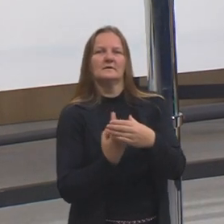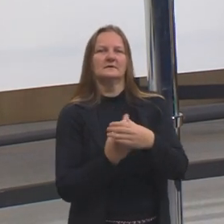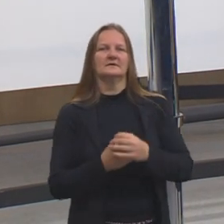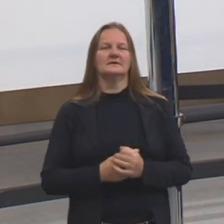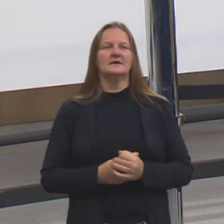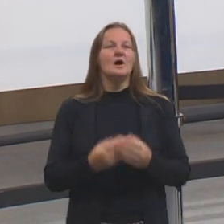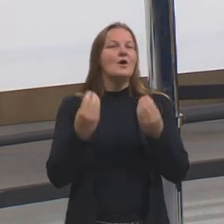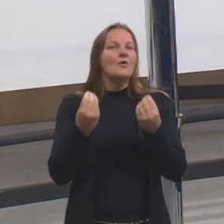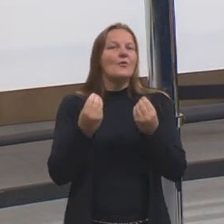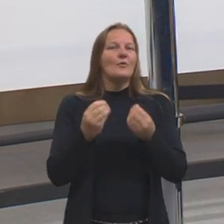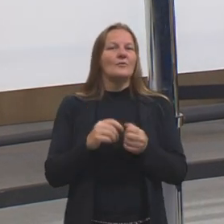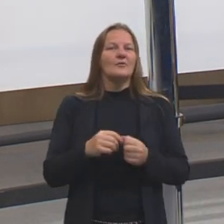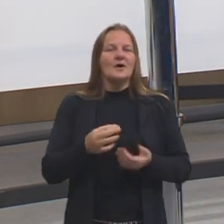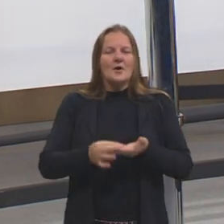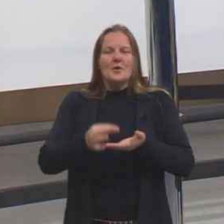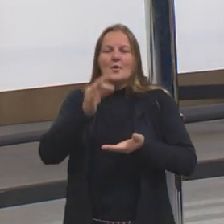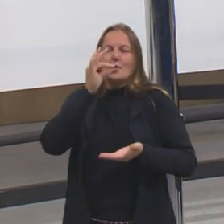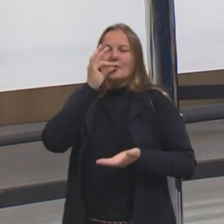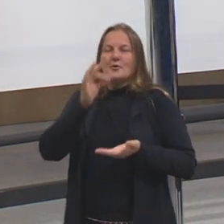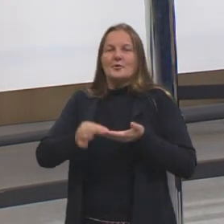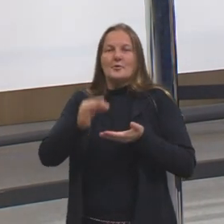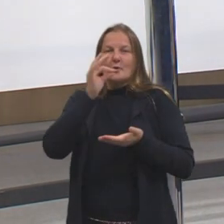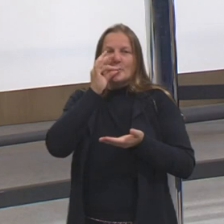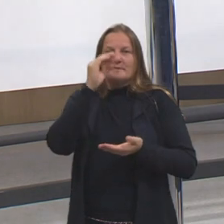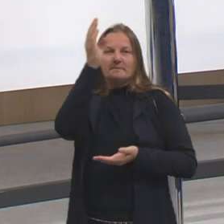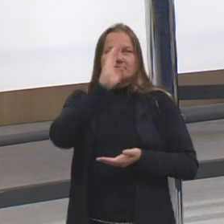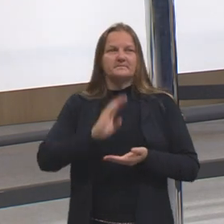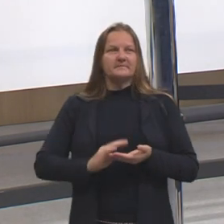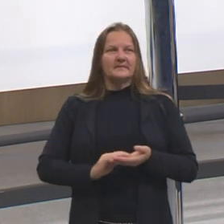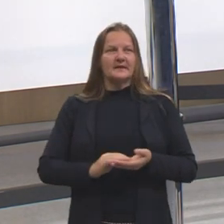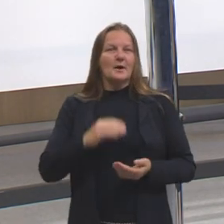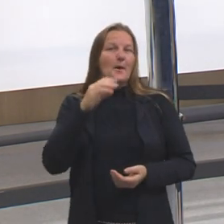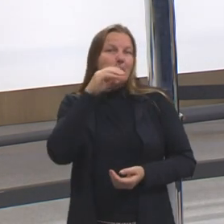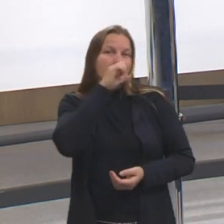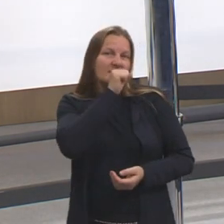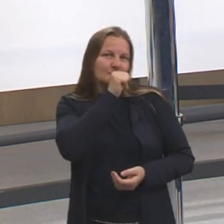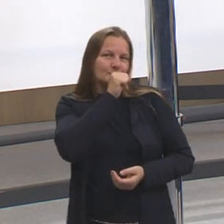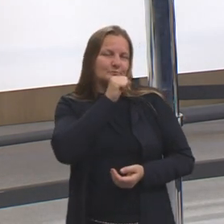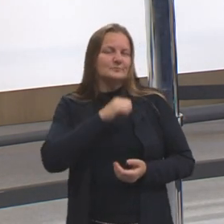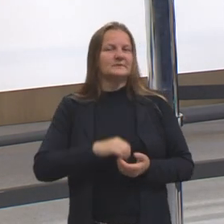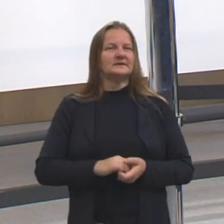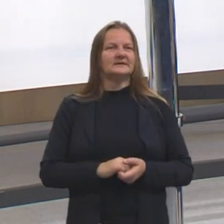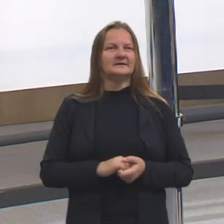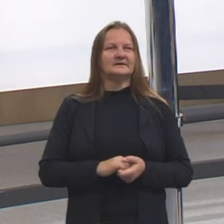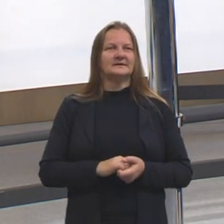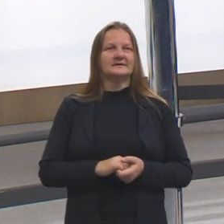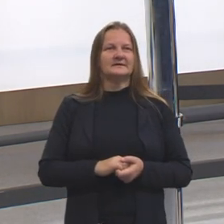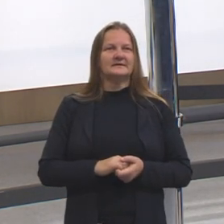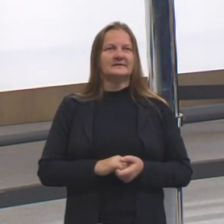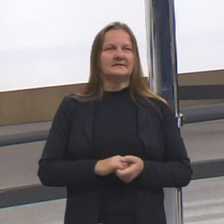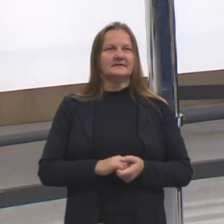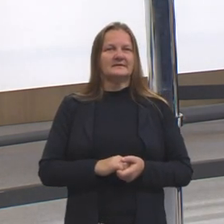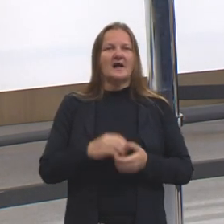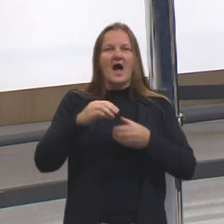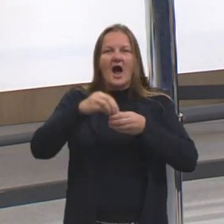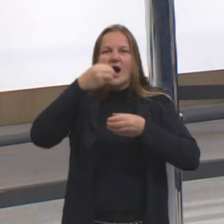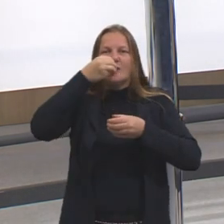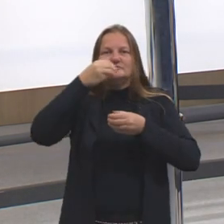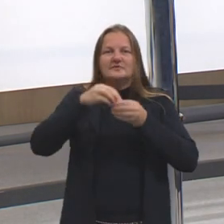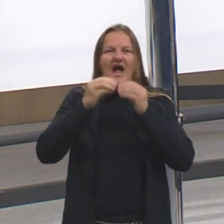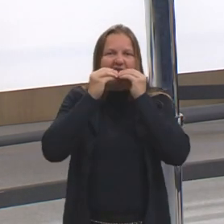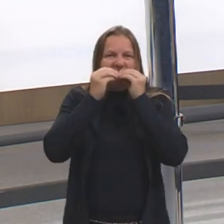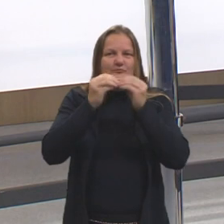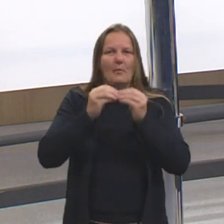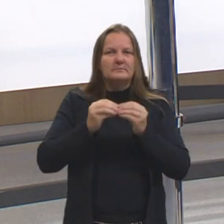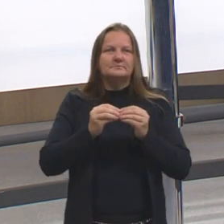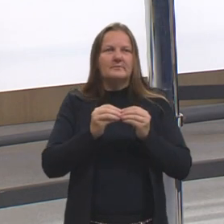como um bom café de um brasileiro, temos um pãozinho, aí a pessoa vai lá e se alimenta do pão, vai lá,